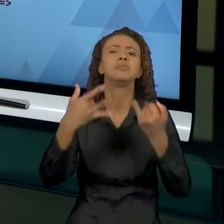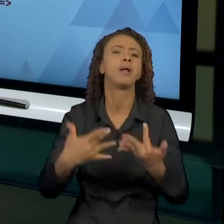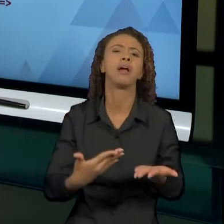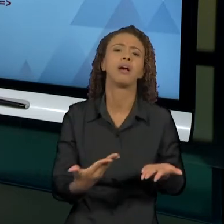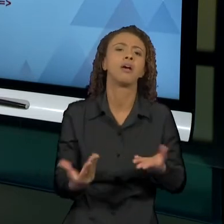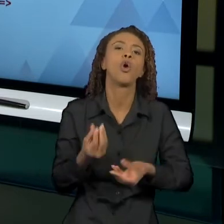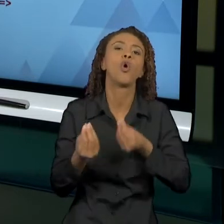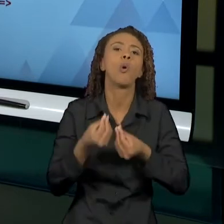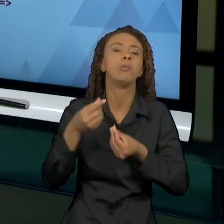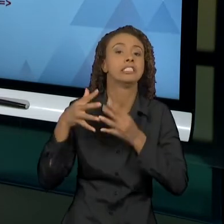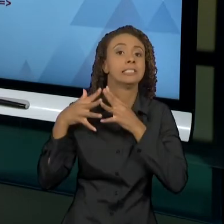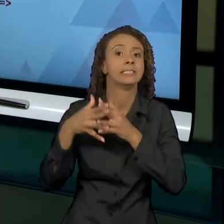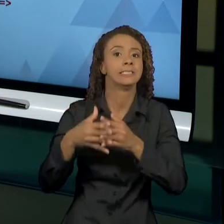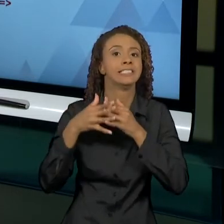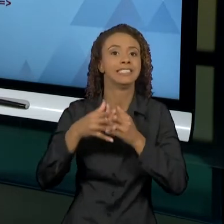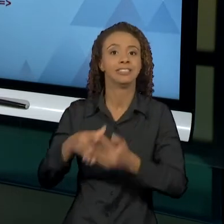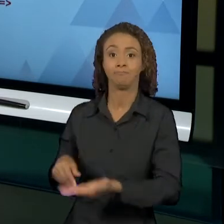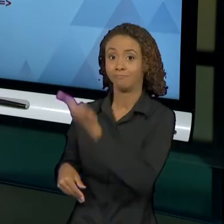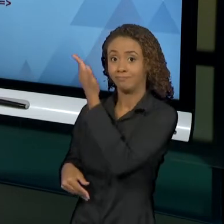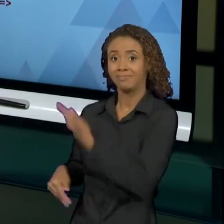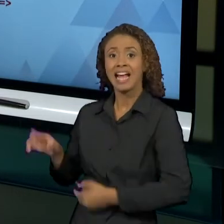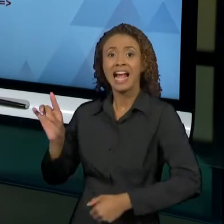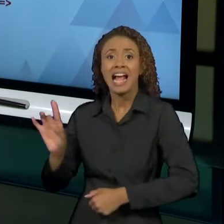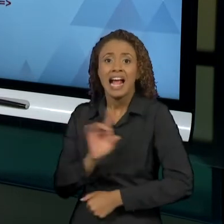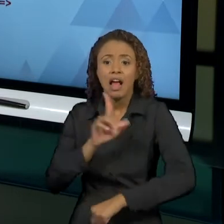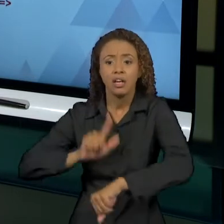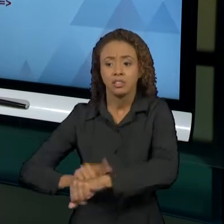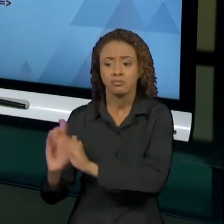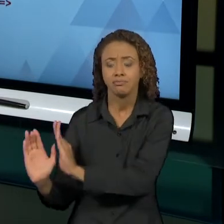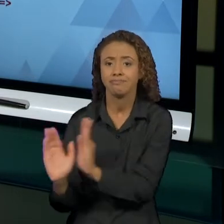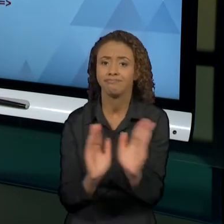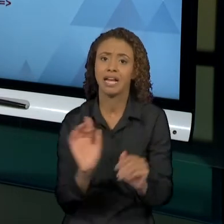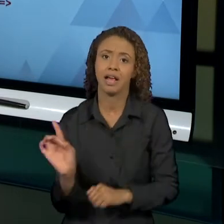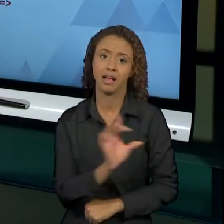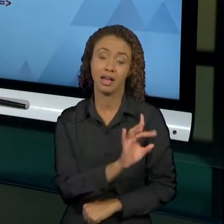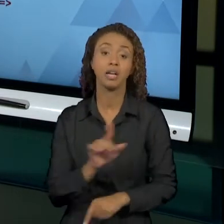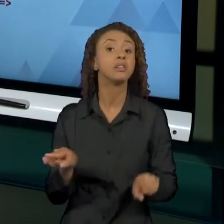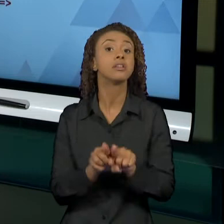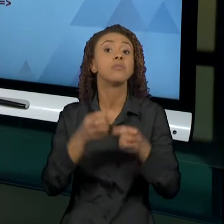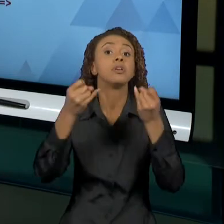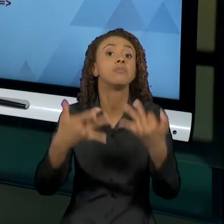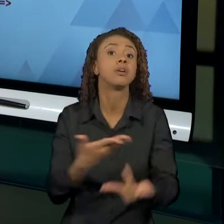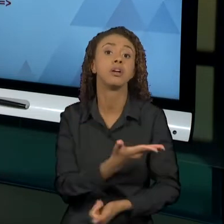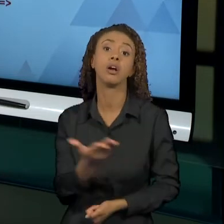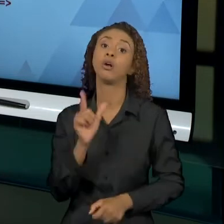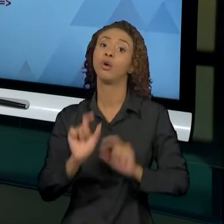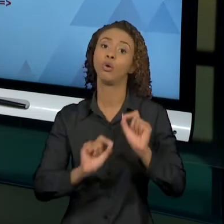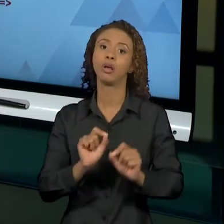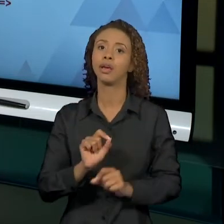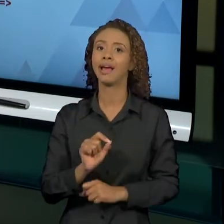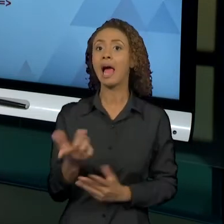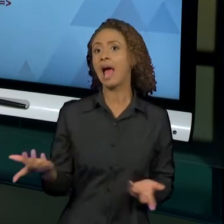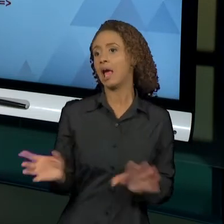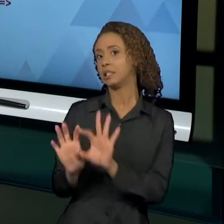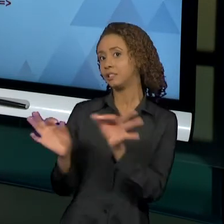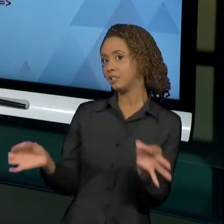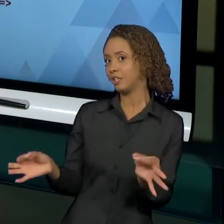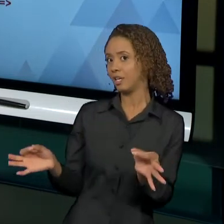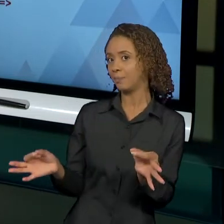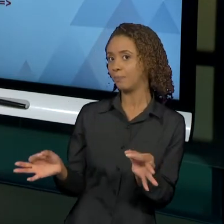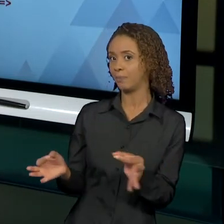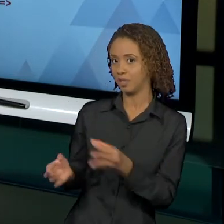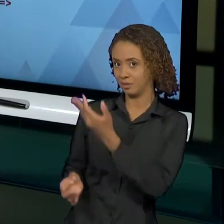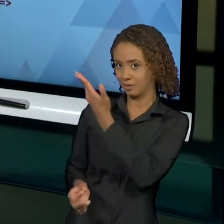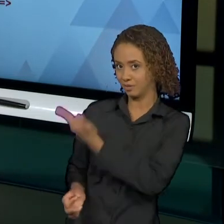complexidade e também destacar essa ideia de que não é tão simples como a gente está